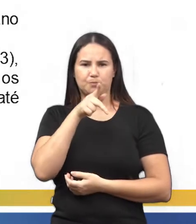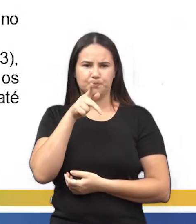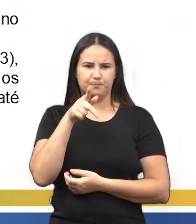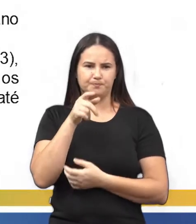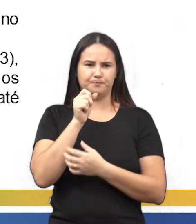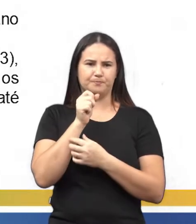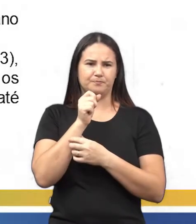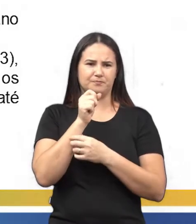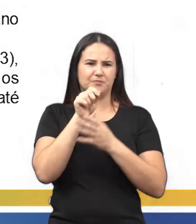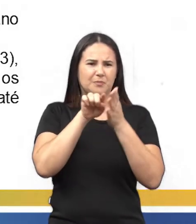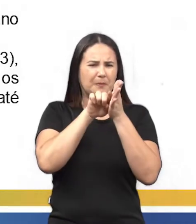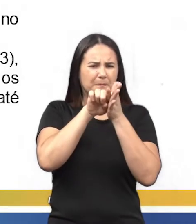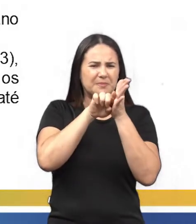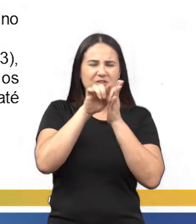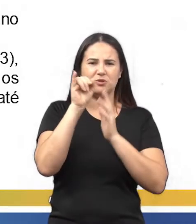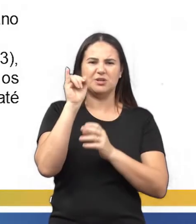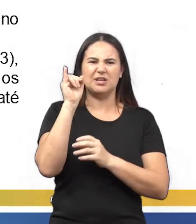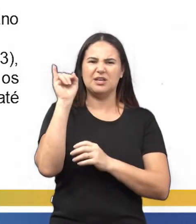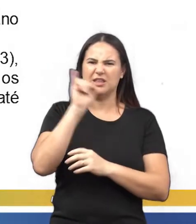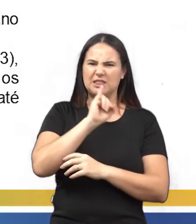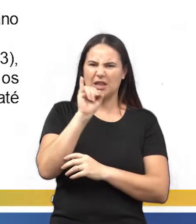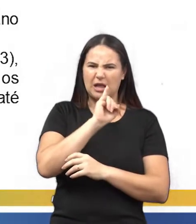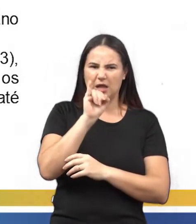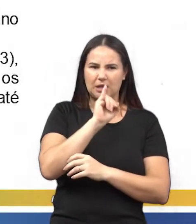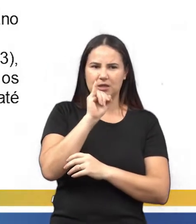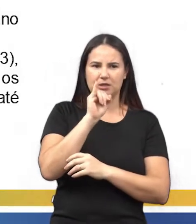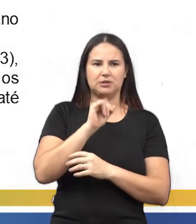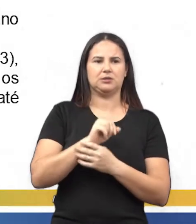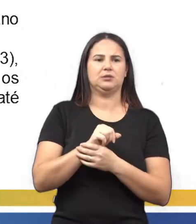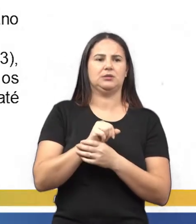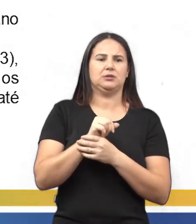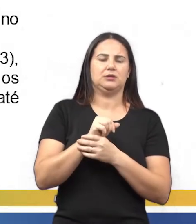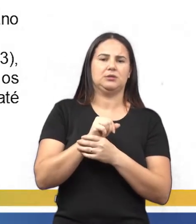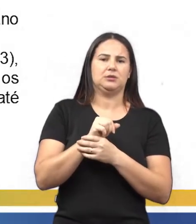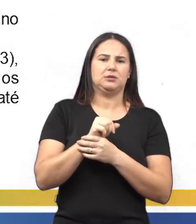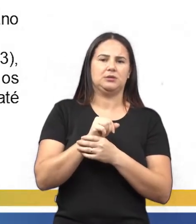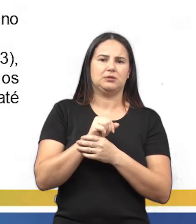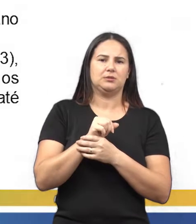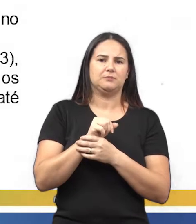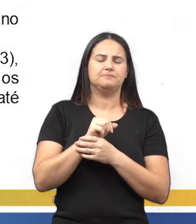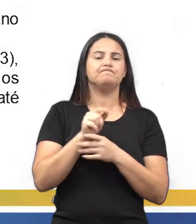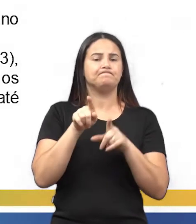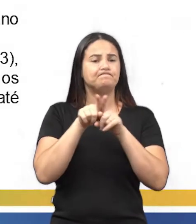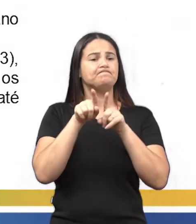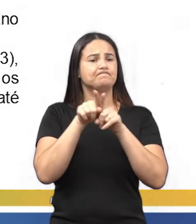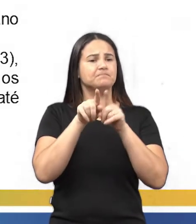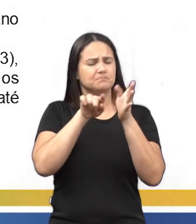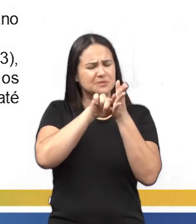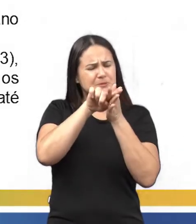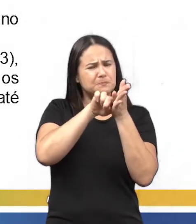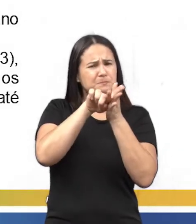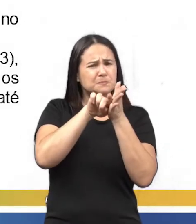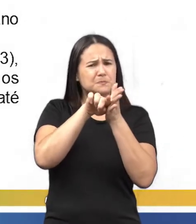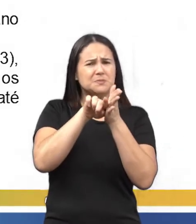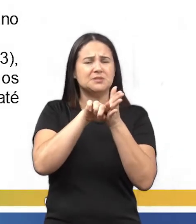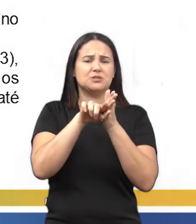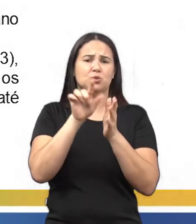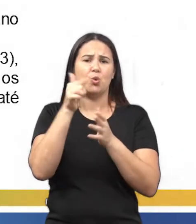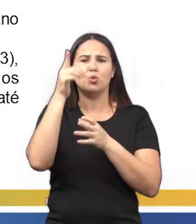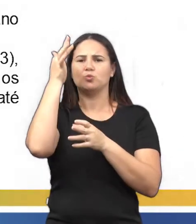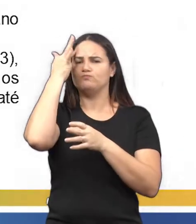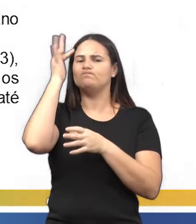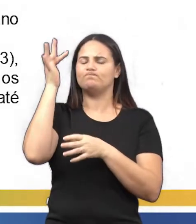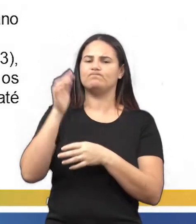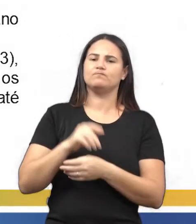italianos Girolamo Cardamo e Raffaele Bombelli, eles também começaram a questão da